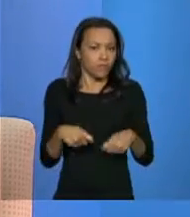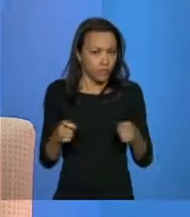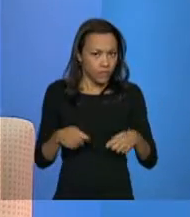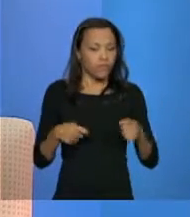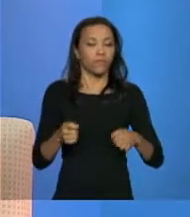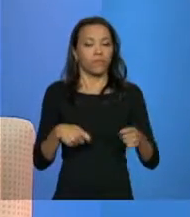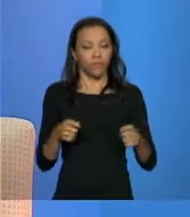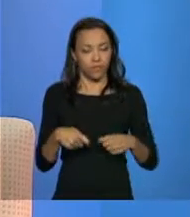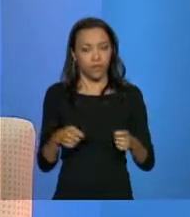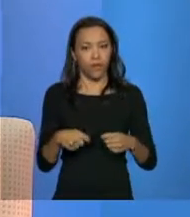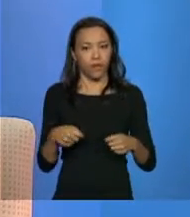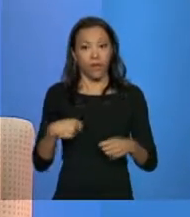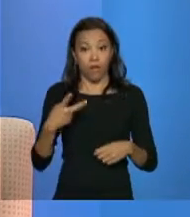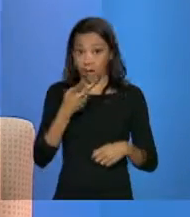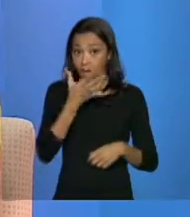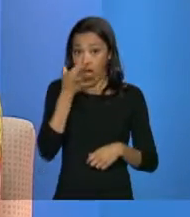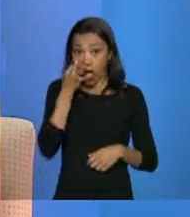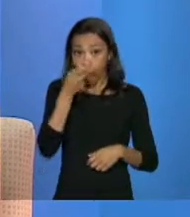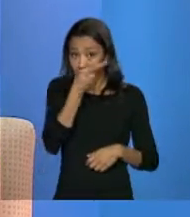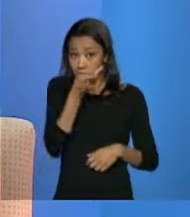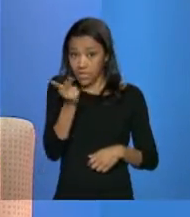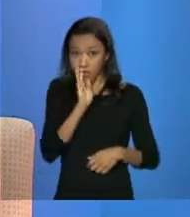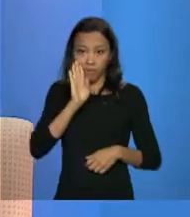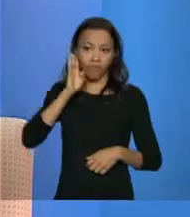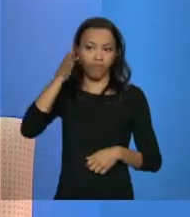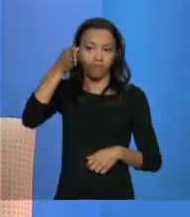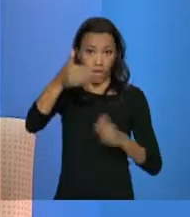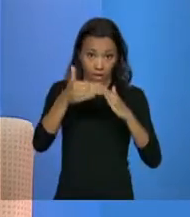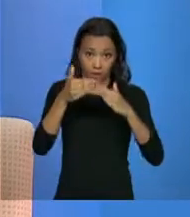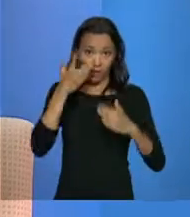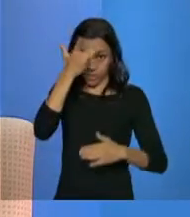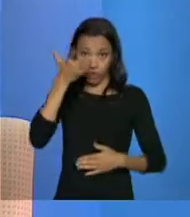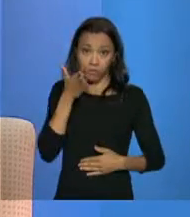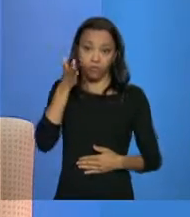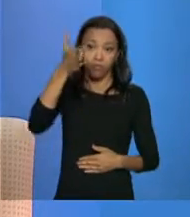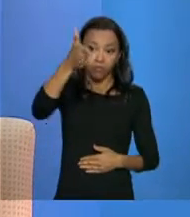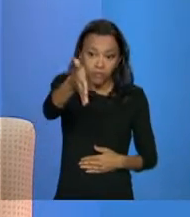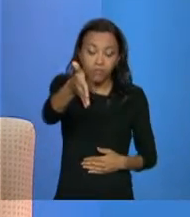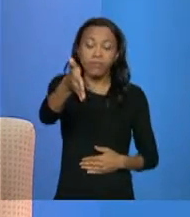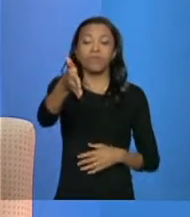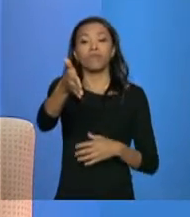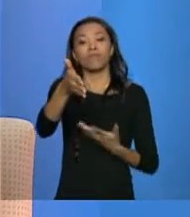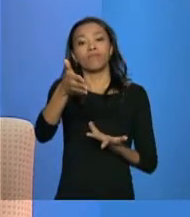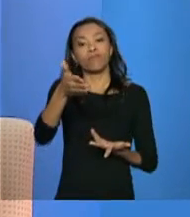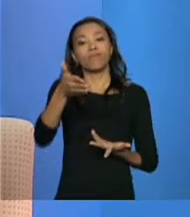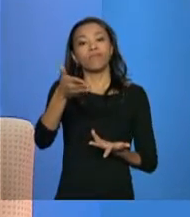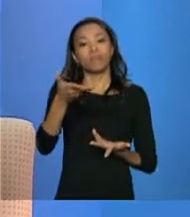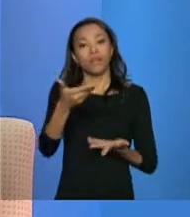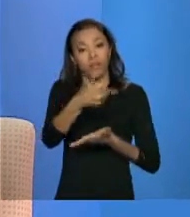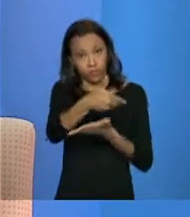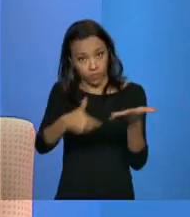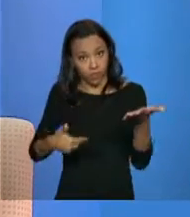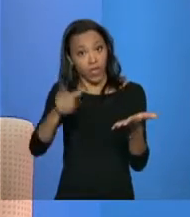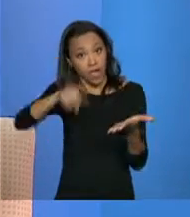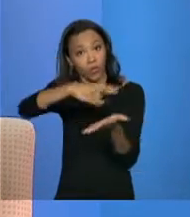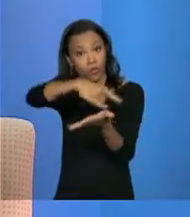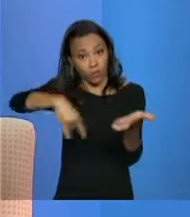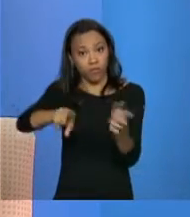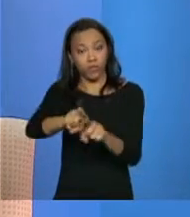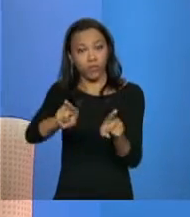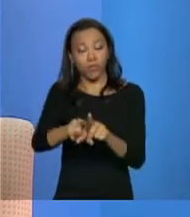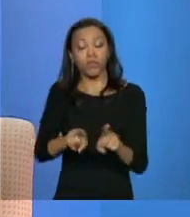uma visita domiciliar com um parecer, né, ou um parecer social, um simples parecer, para subsidiar,